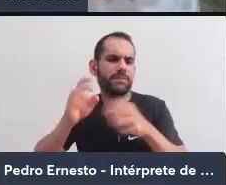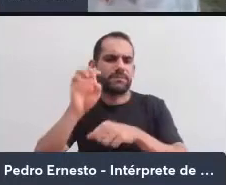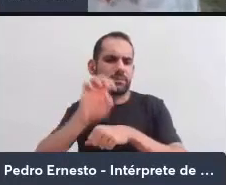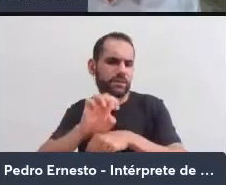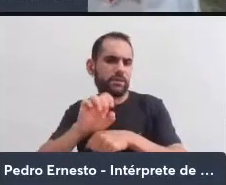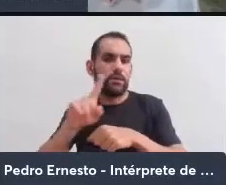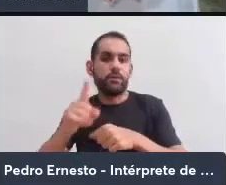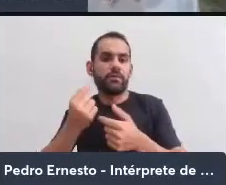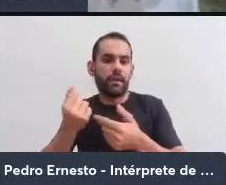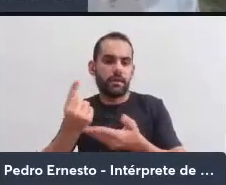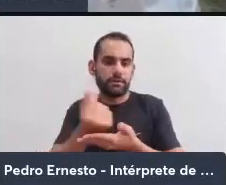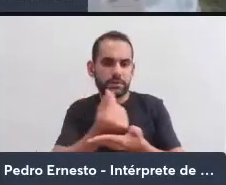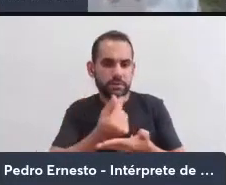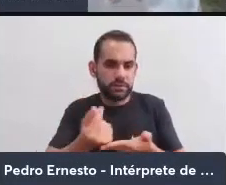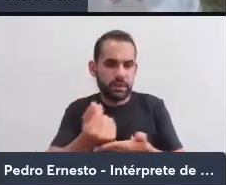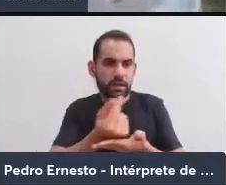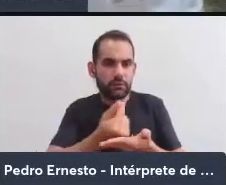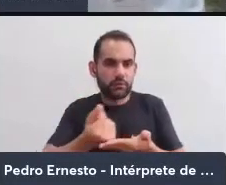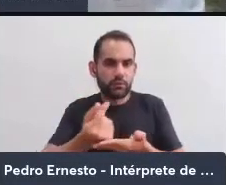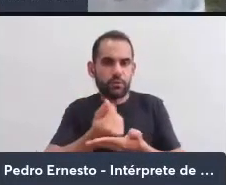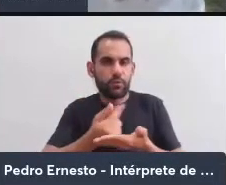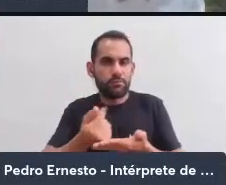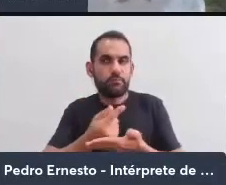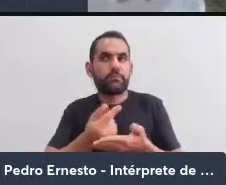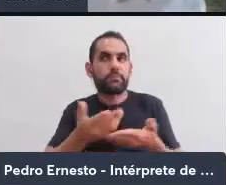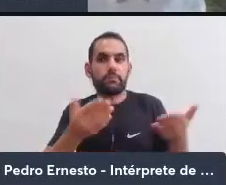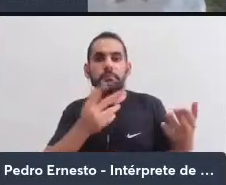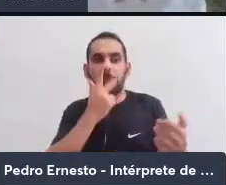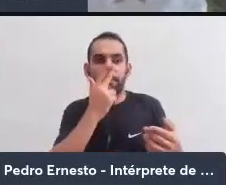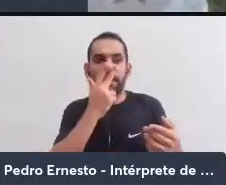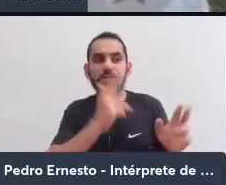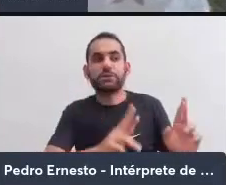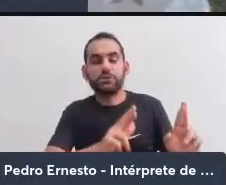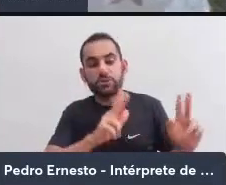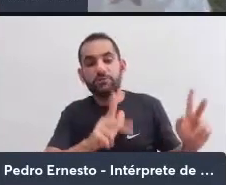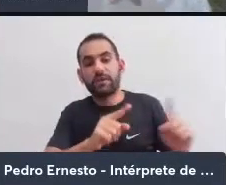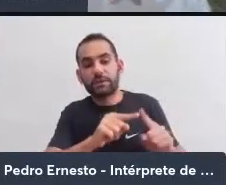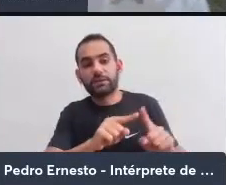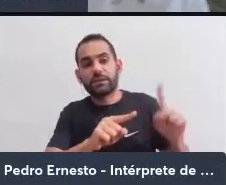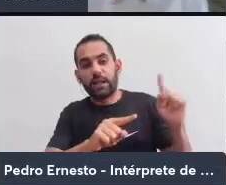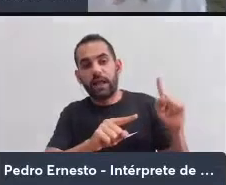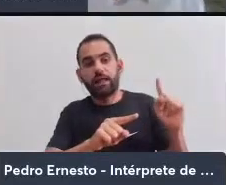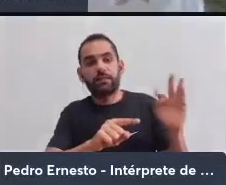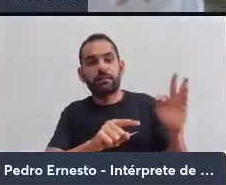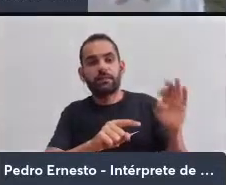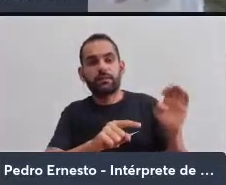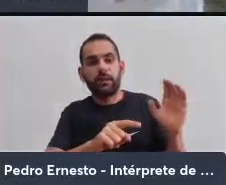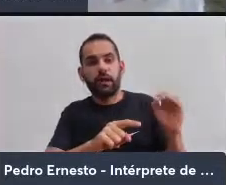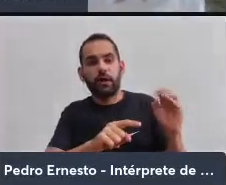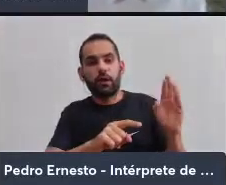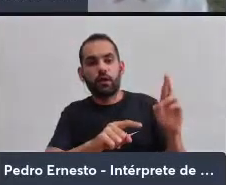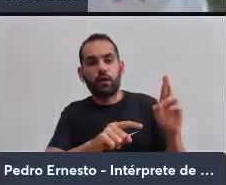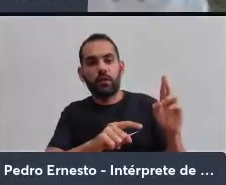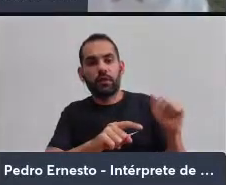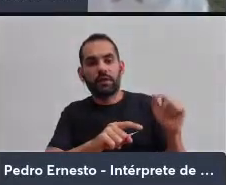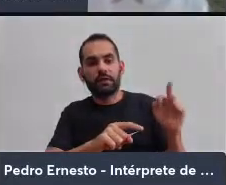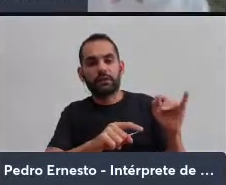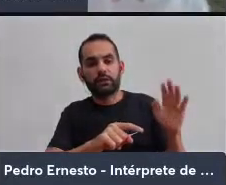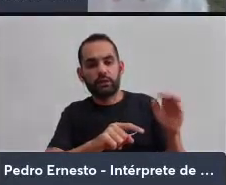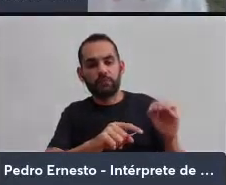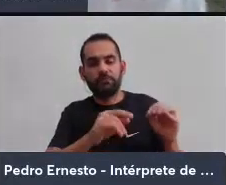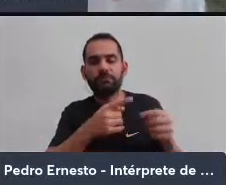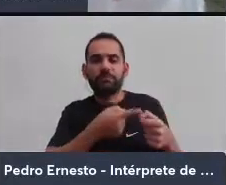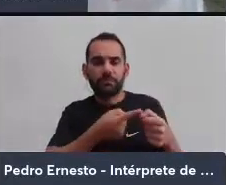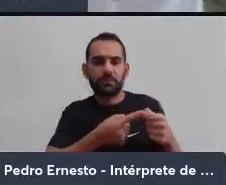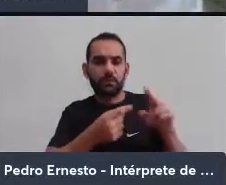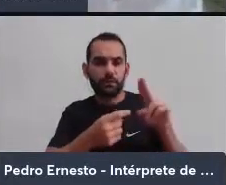capitalista contemporâneo possa parecer muito diferente daquele Estado teocrático da cidade de Ur, por exemplo,